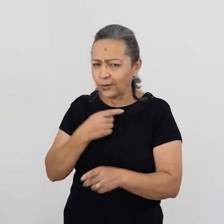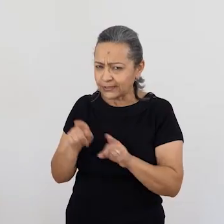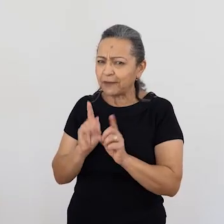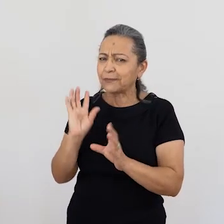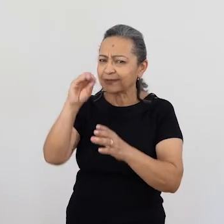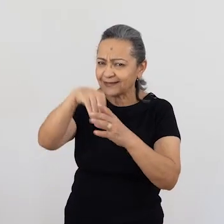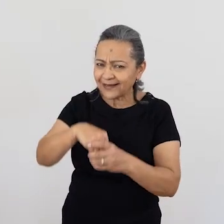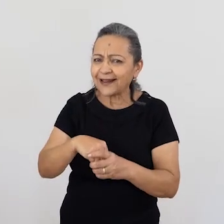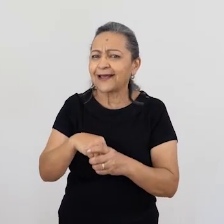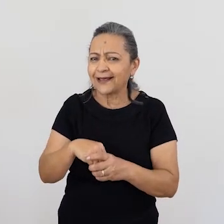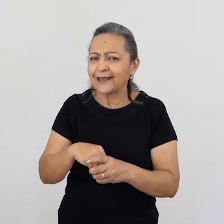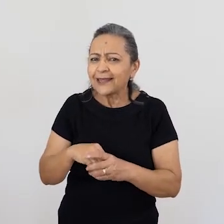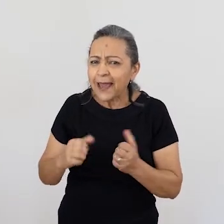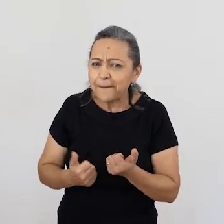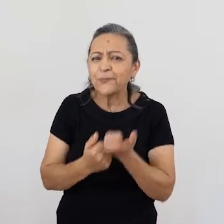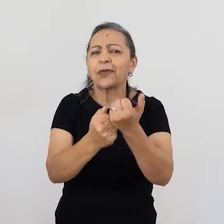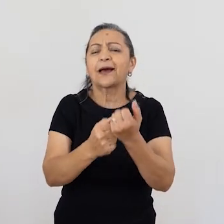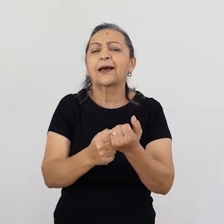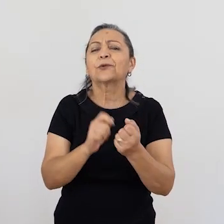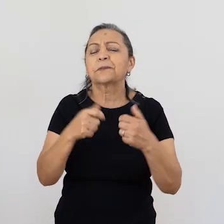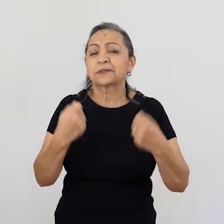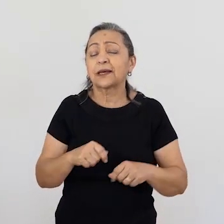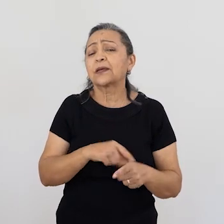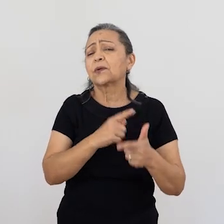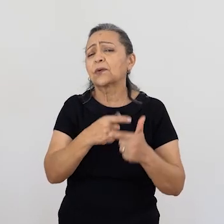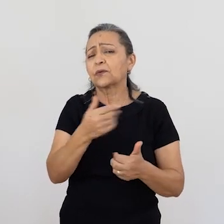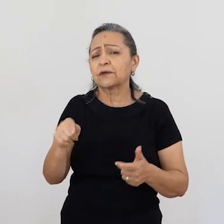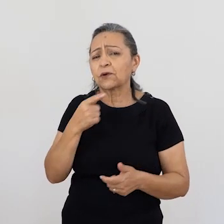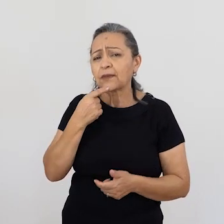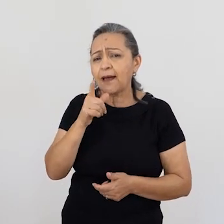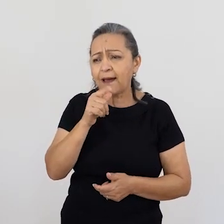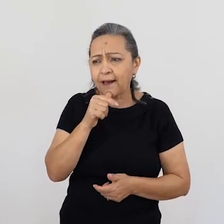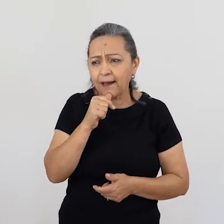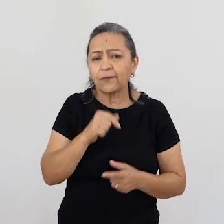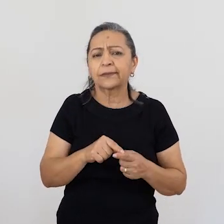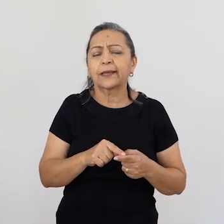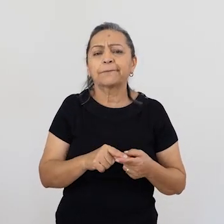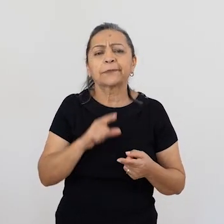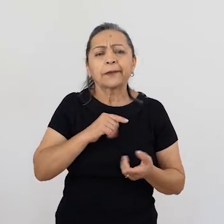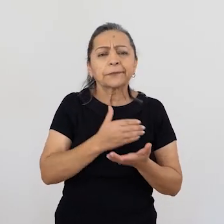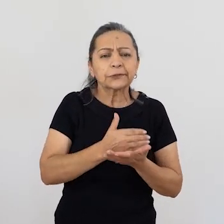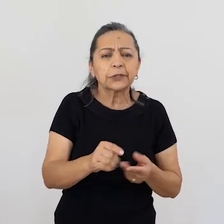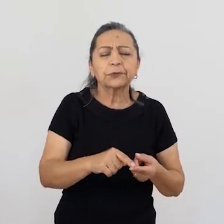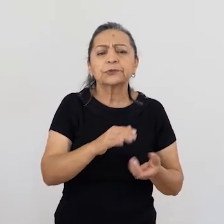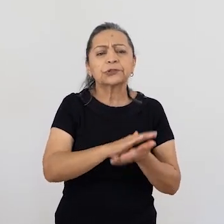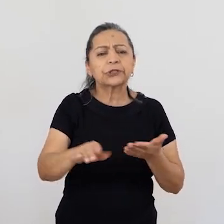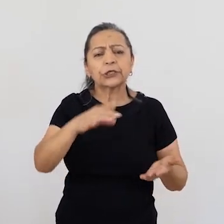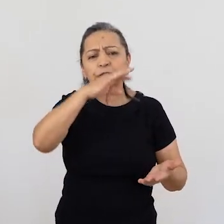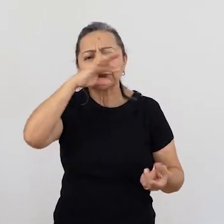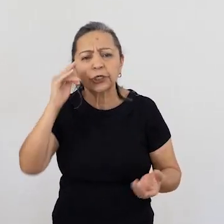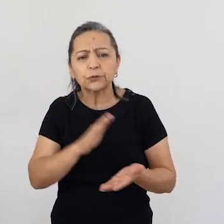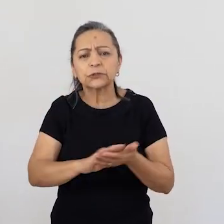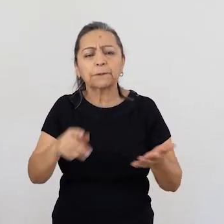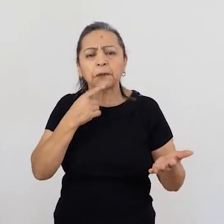uma cartilha. nos envolver também, galera. Nós vamos entrar nessa também. Que maravilha. no que for princípio. E outra coisa, você falou da